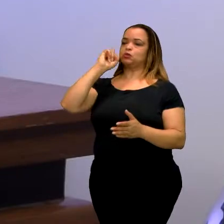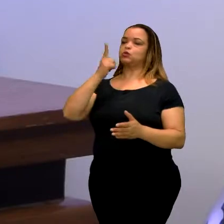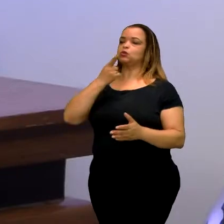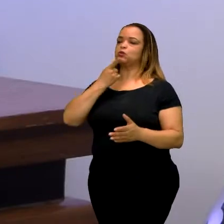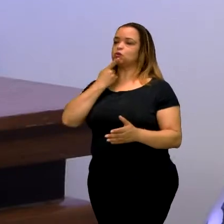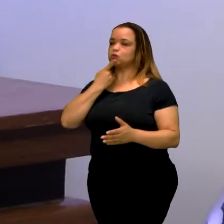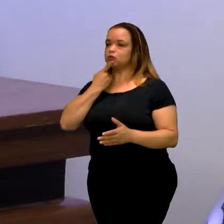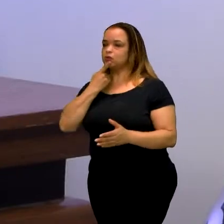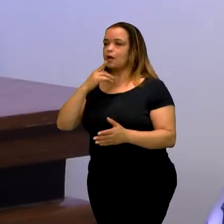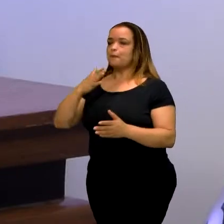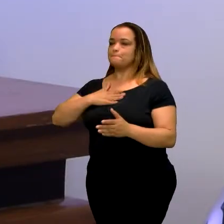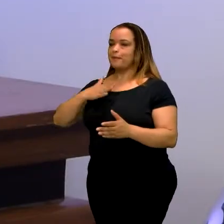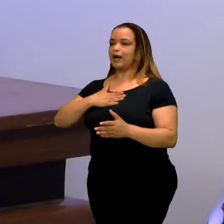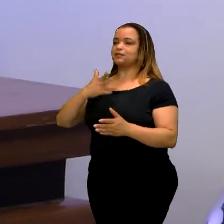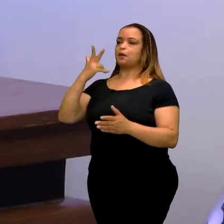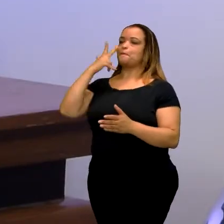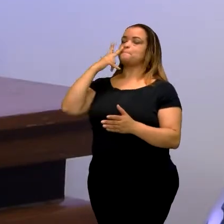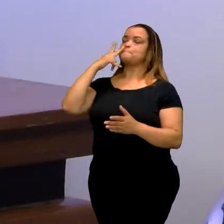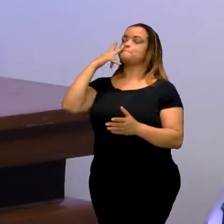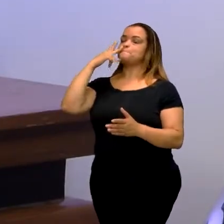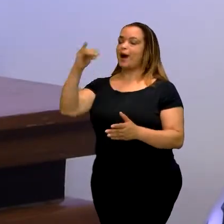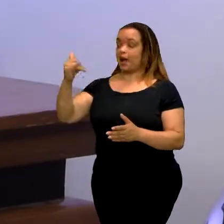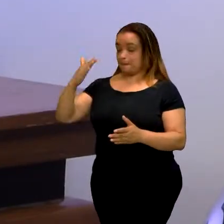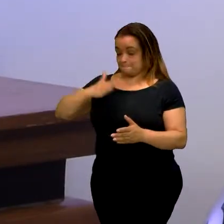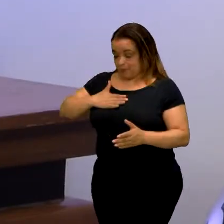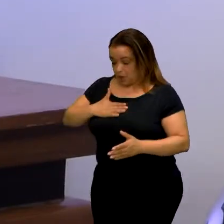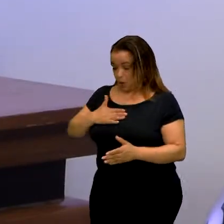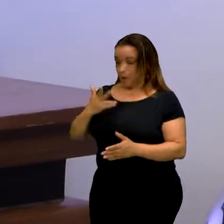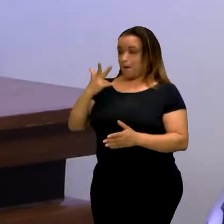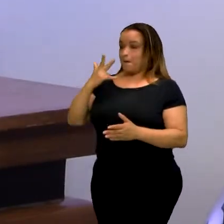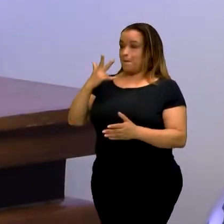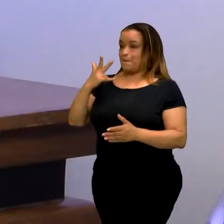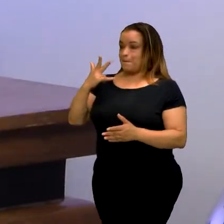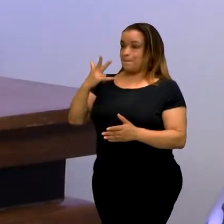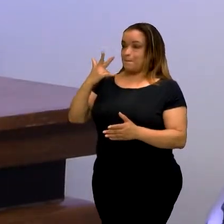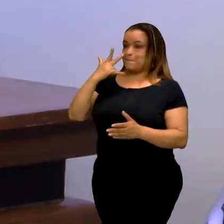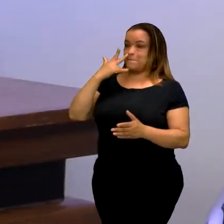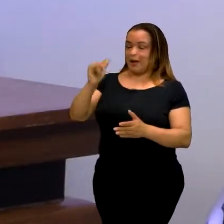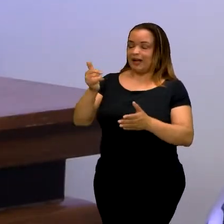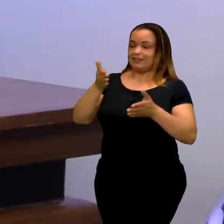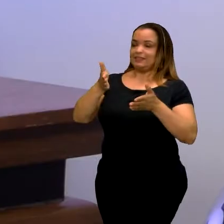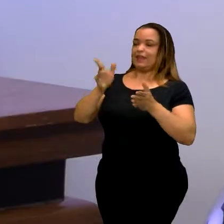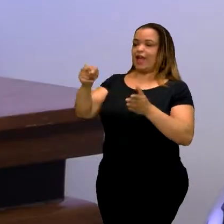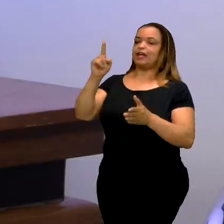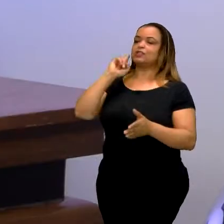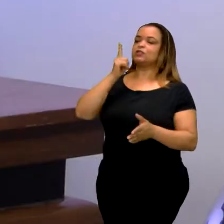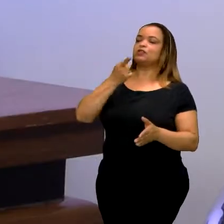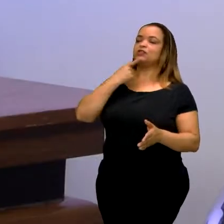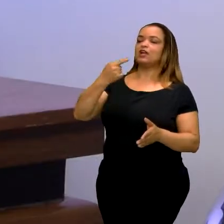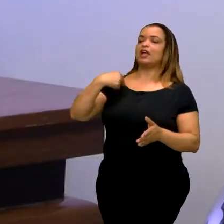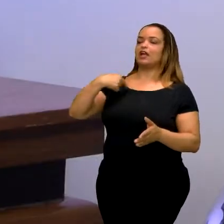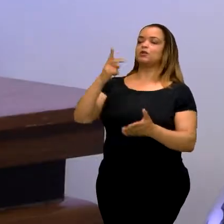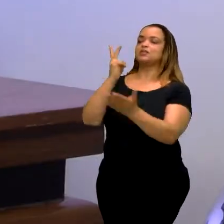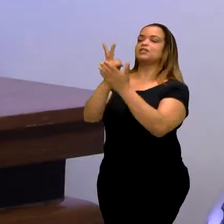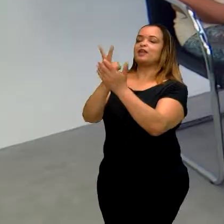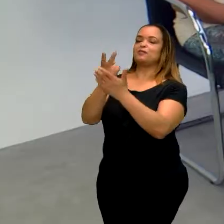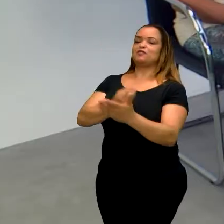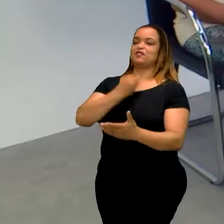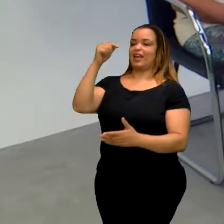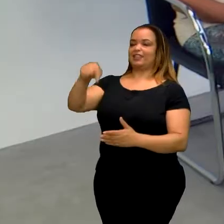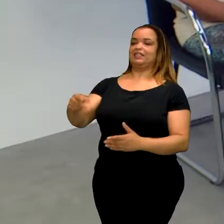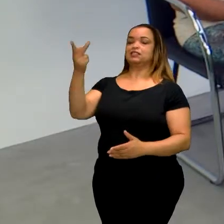meu pai eram surdos, que conviveram aqui em São Paulo. Eu nasci no Rio, mas eu convivi a vida inteira em São Paulo.